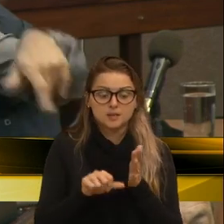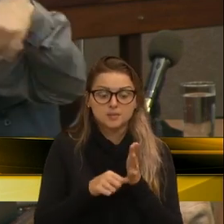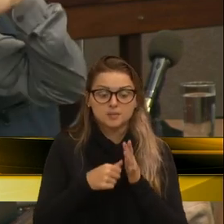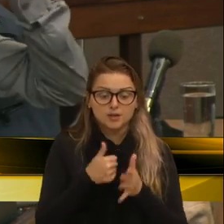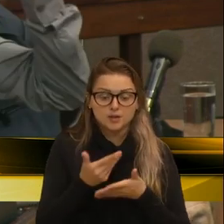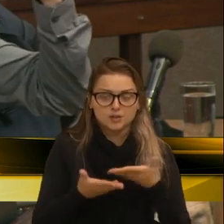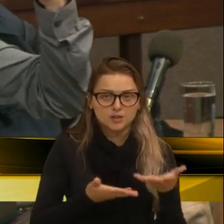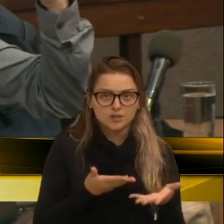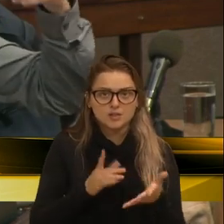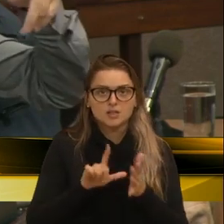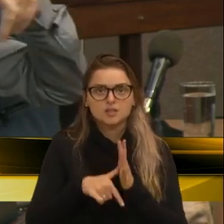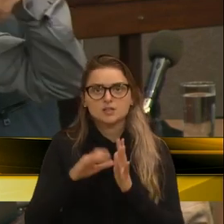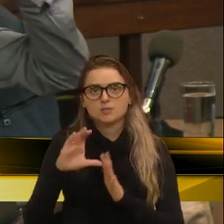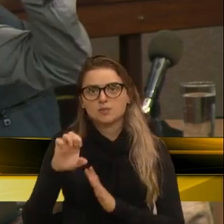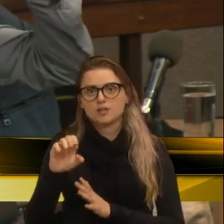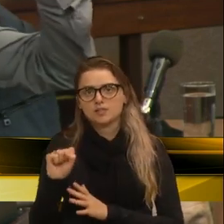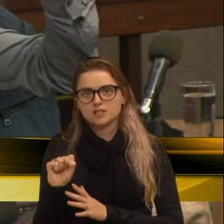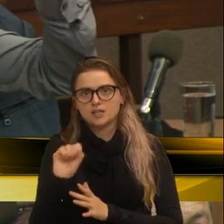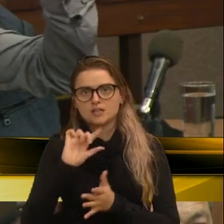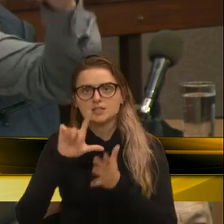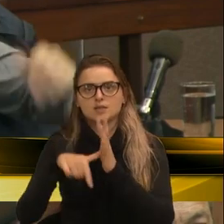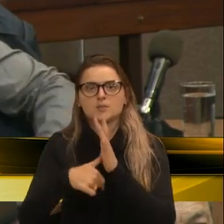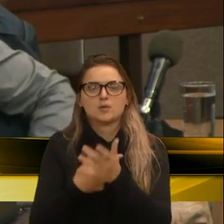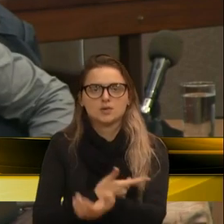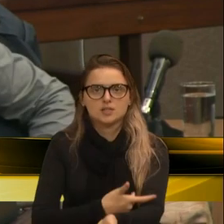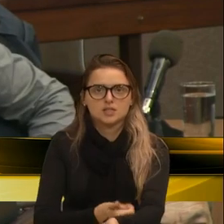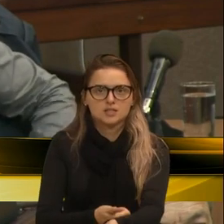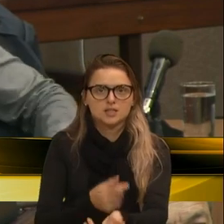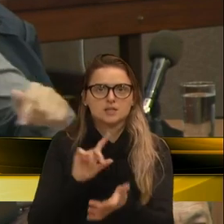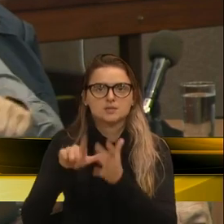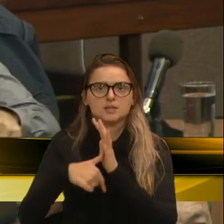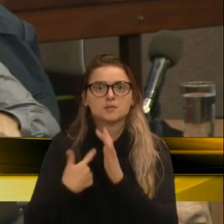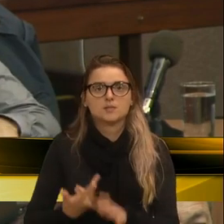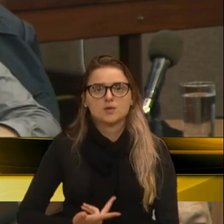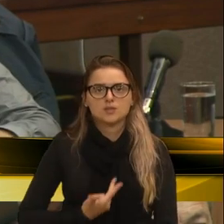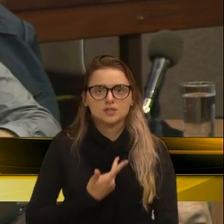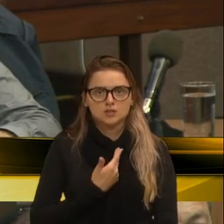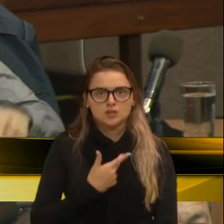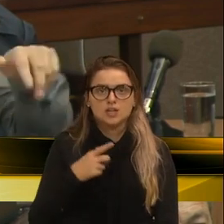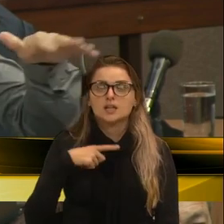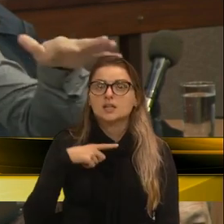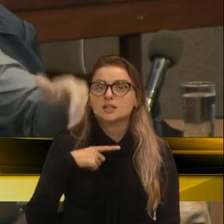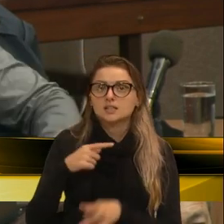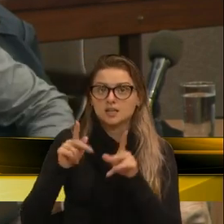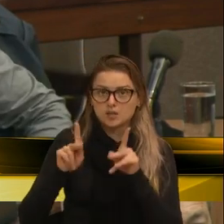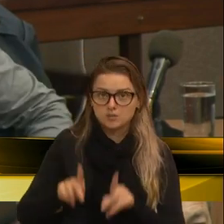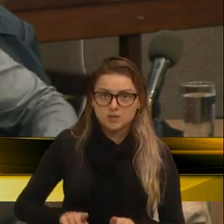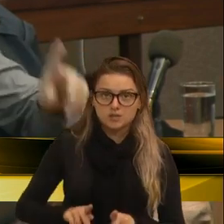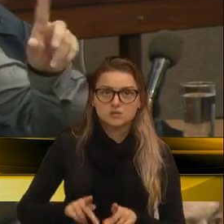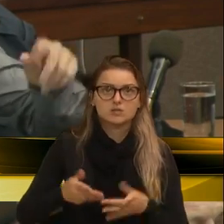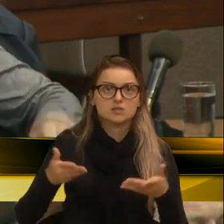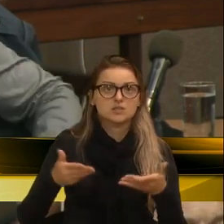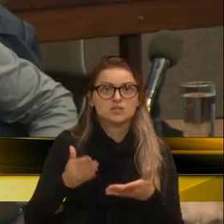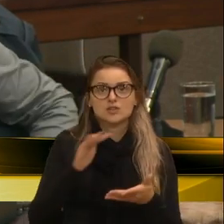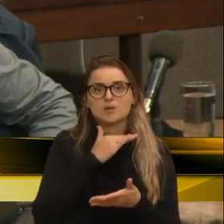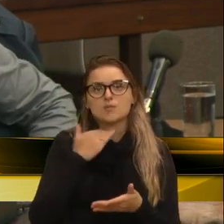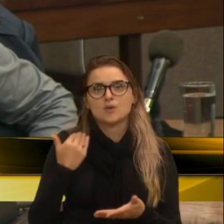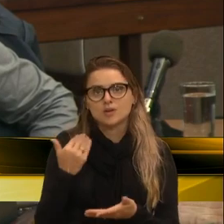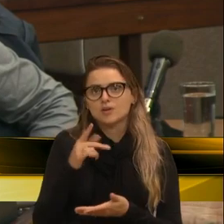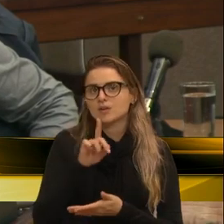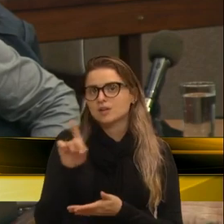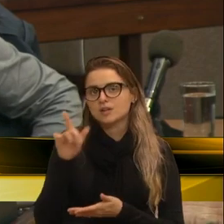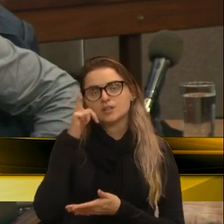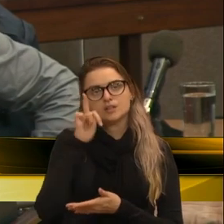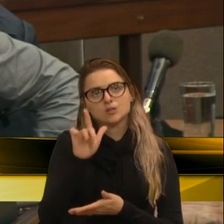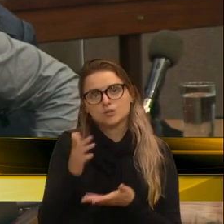depois ir para o CES, depois ir para o exame e depois ir para a cirurgia. Tem pessoas aqui, no meio das consultas, que já morreram e não conseguiram